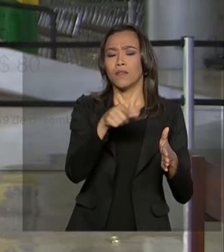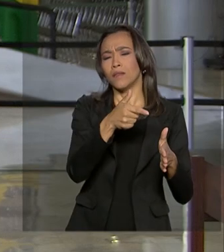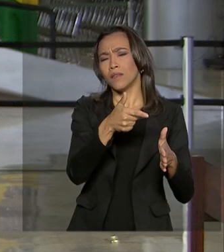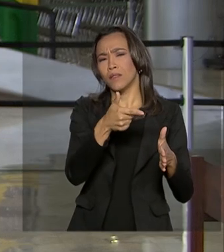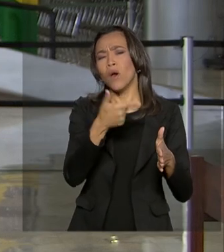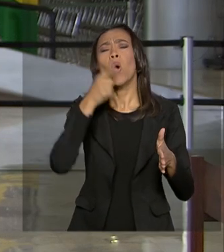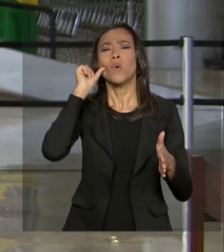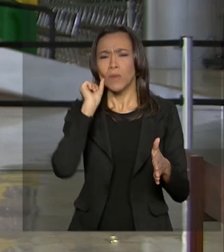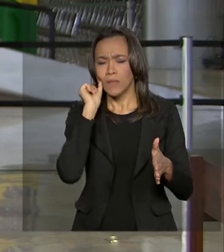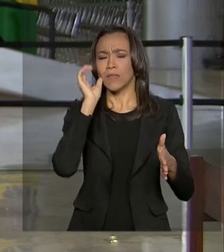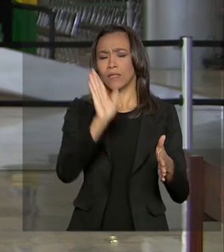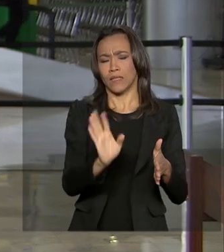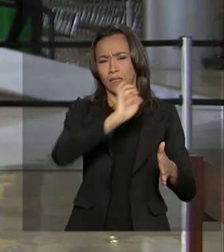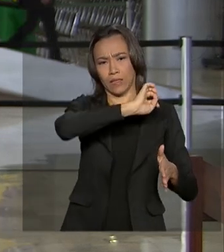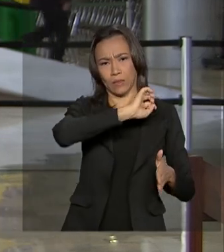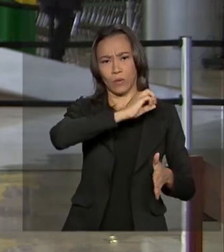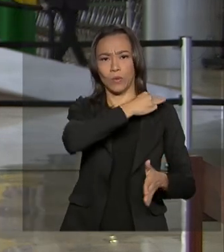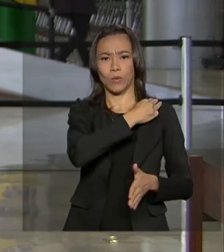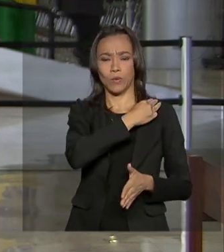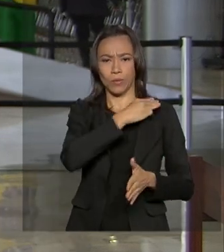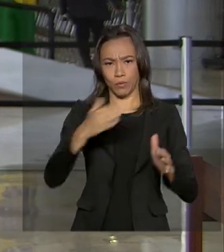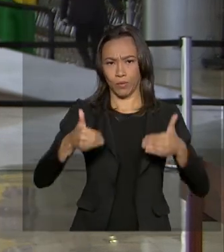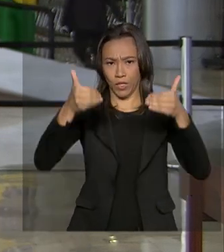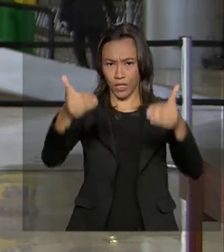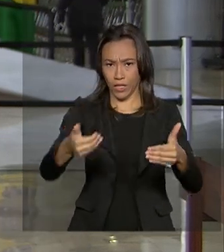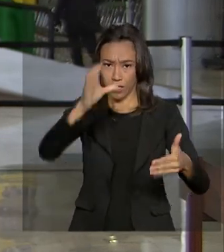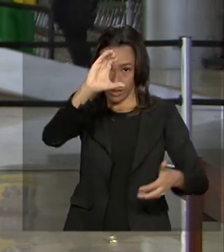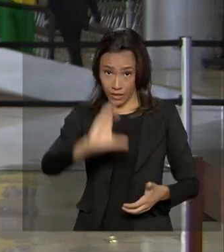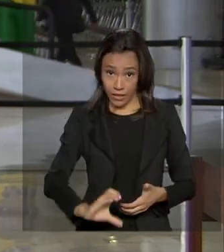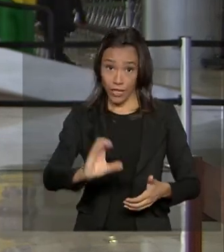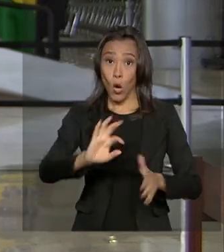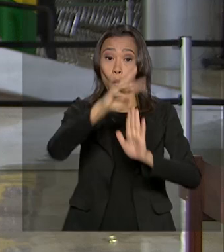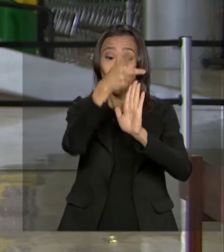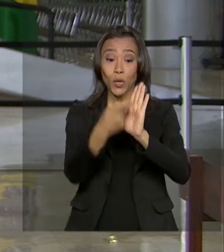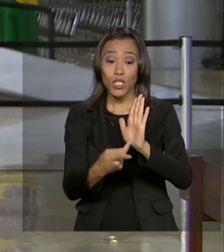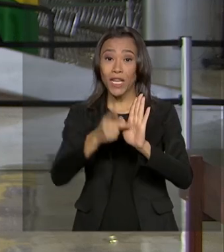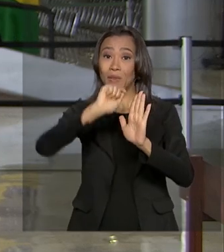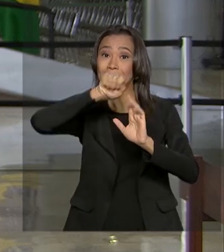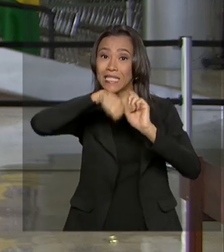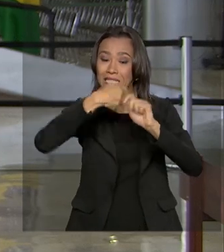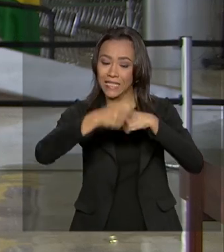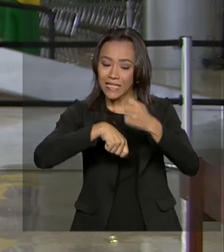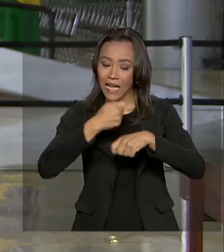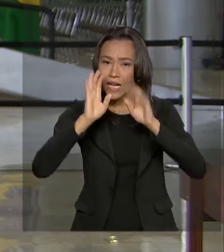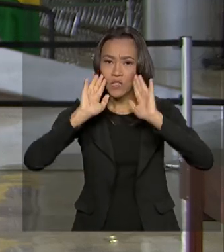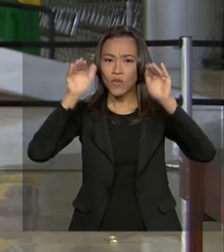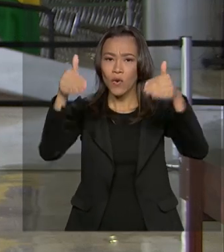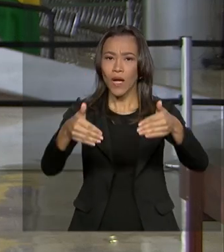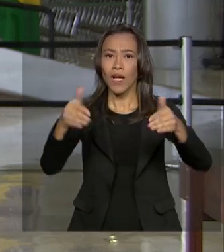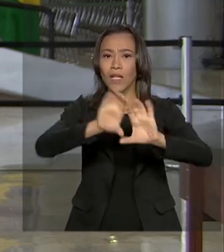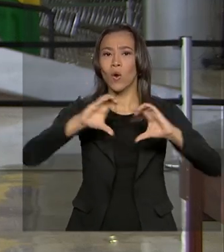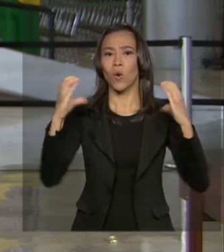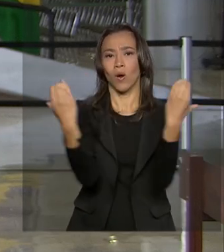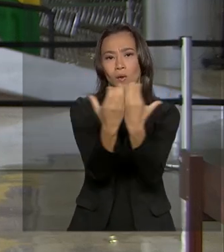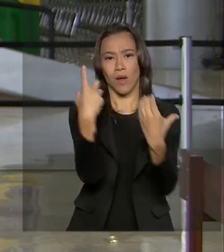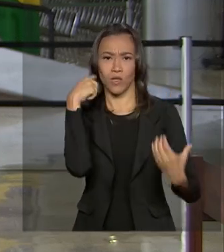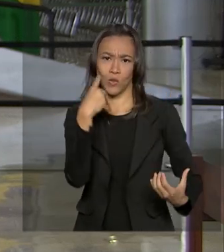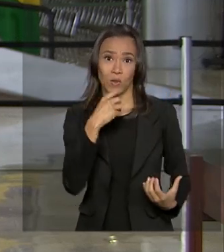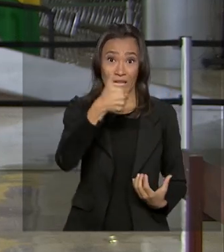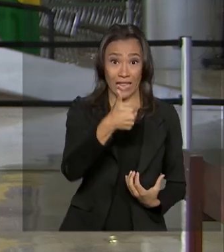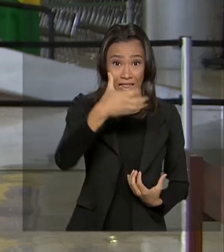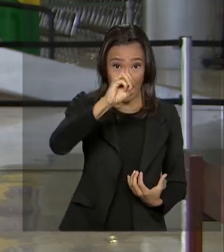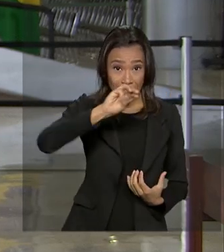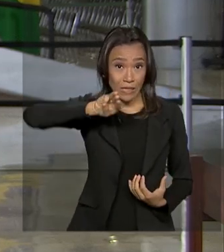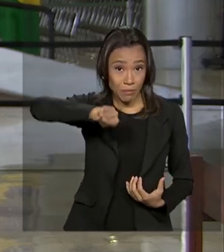ontem, o Ministério da Cidadania lançou o projeto Sinais, destinado a surdos. O Brasil tem 10 milhões